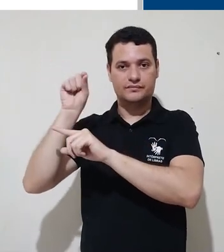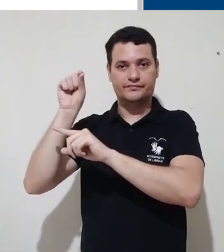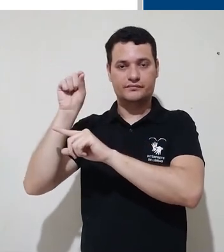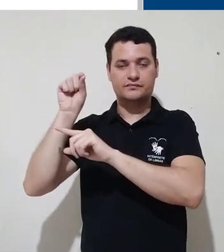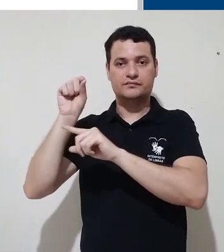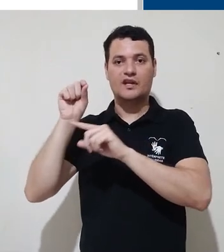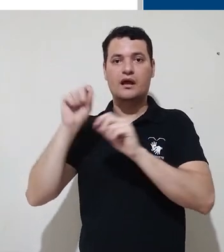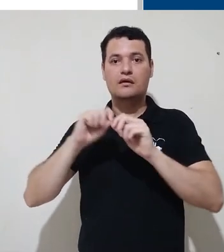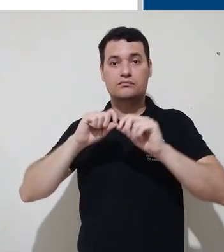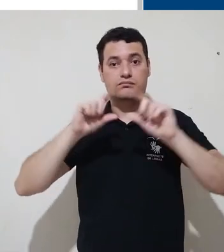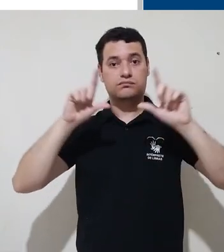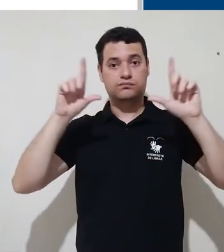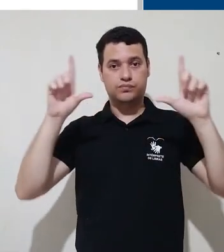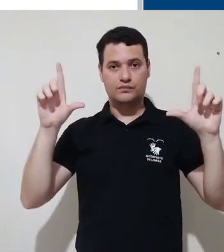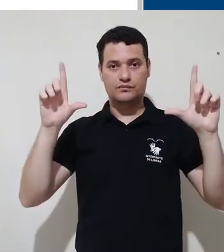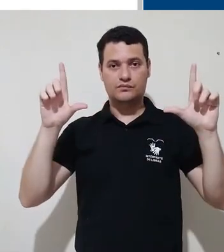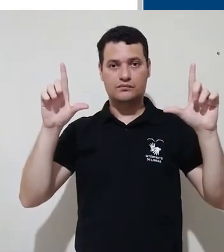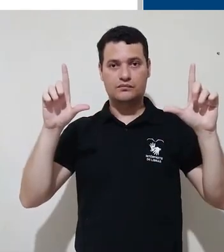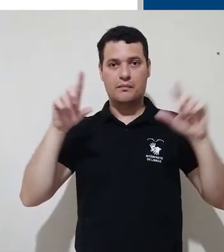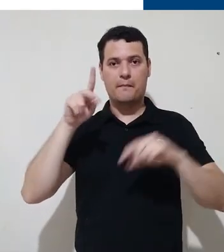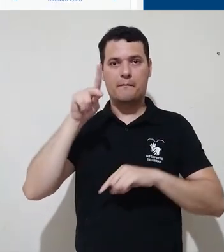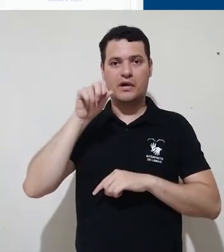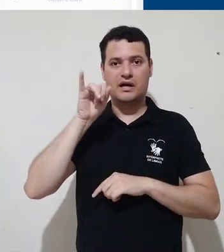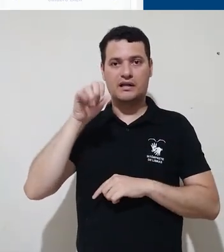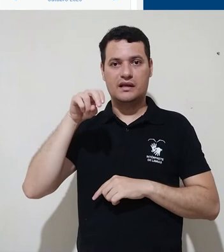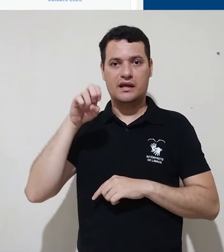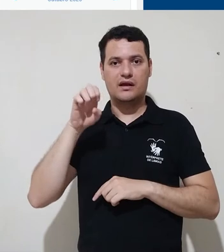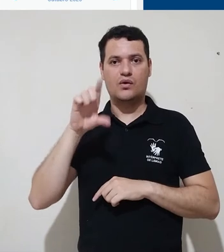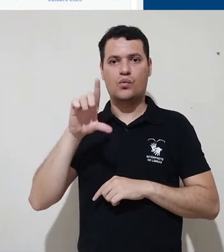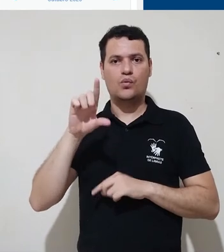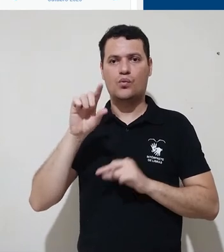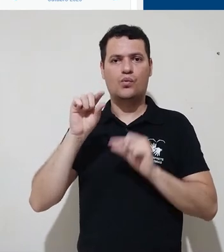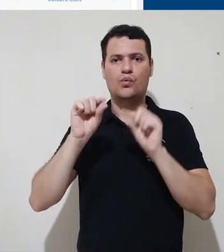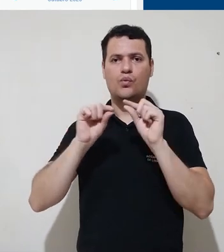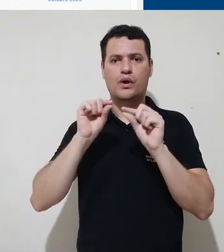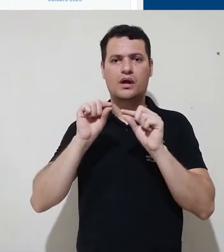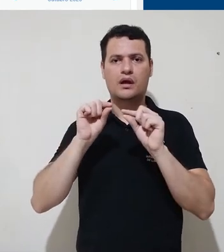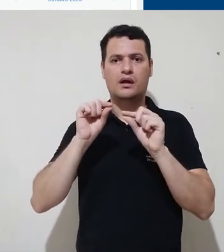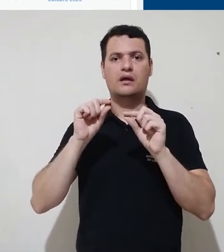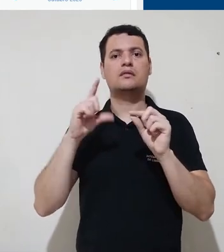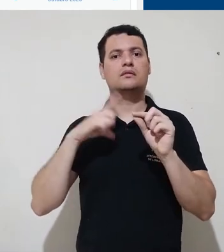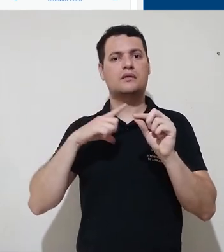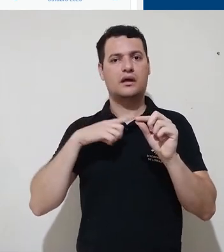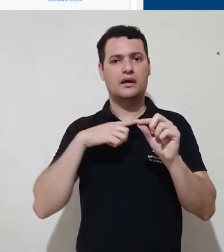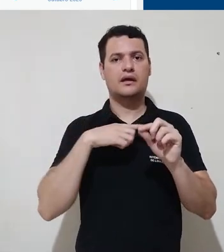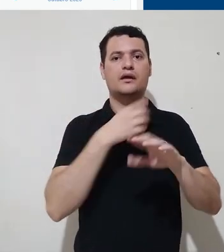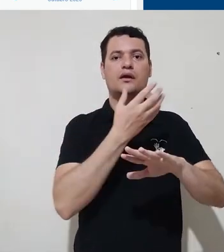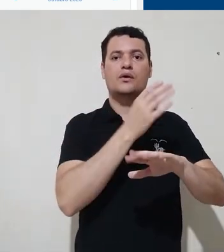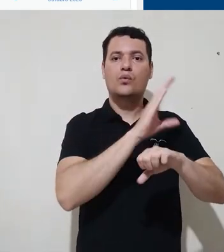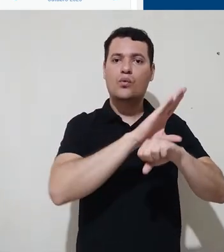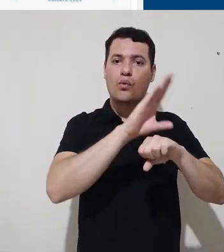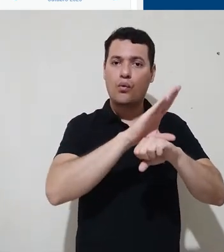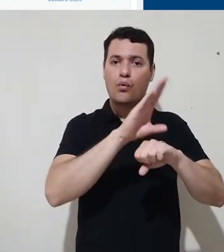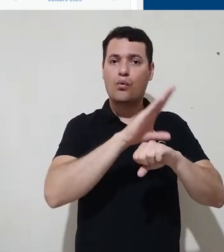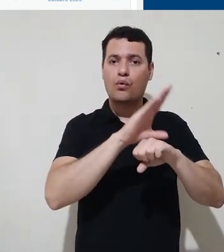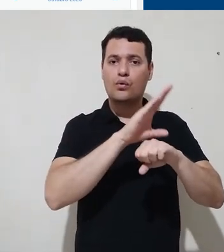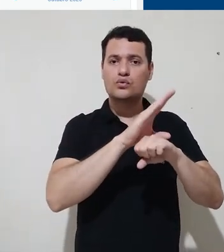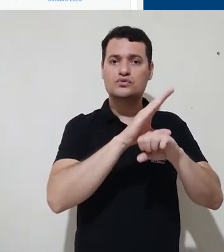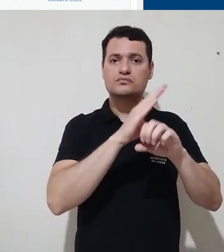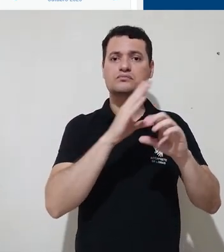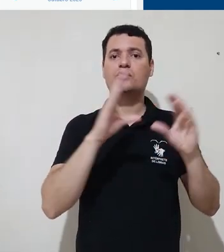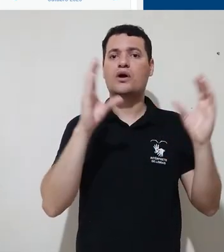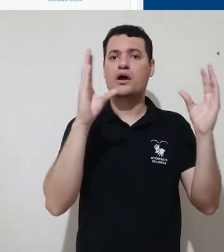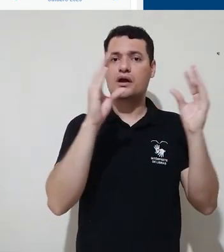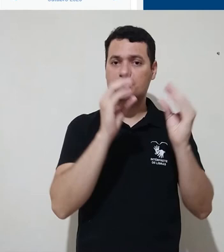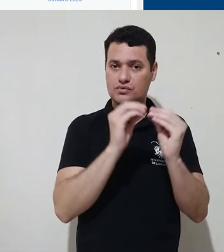nós podemos escolher no menu que abriu a opção painel. O que eu tenho na sessão de painel? Eu vou ter um